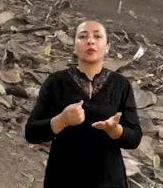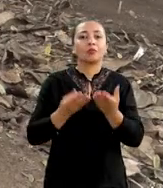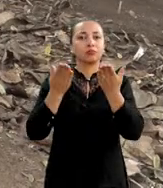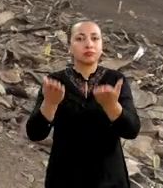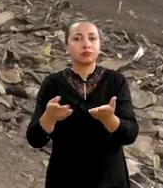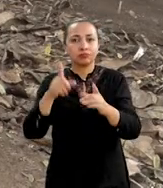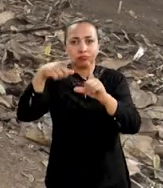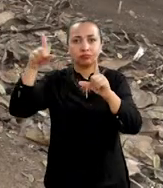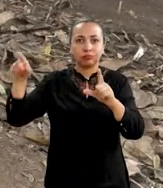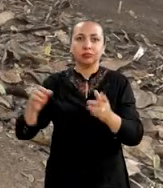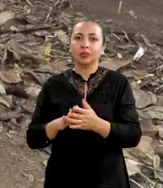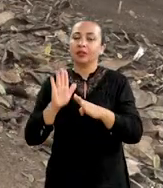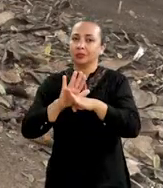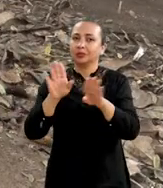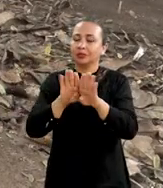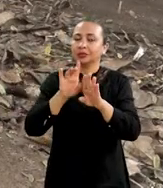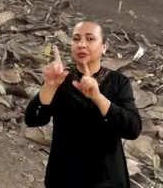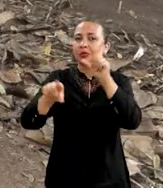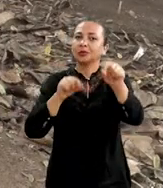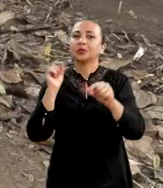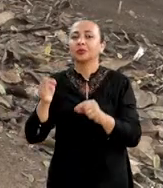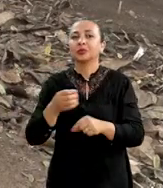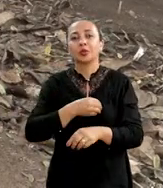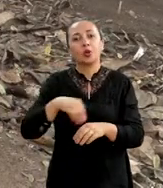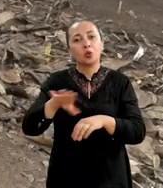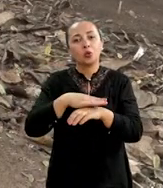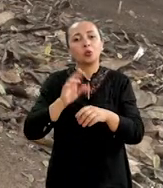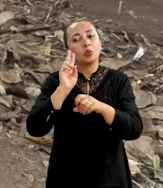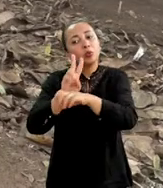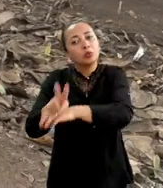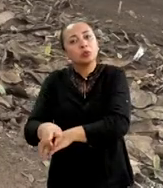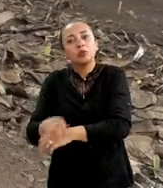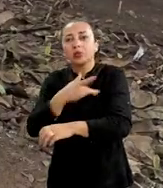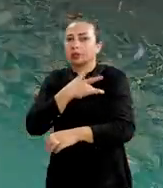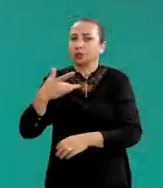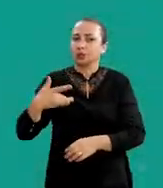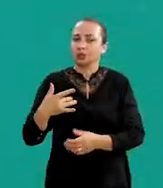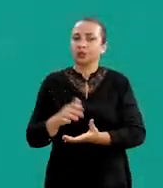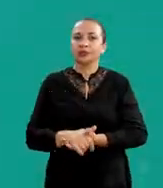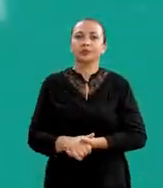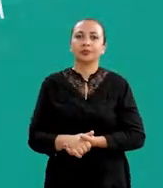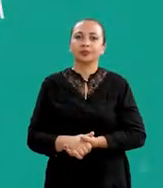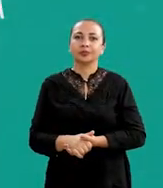cruciais que ajudam na tomada de decisões sobre atendimentos em saúde.